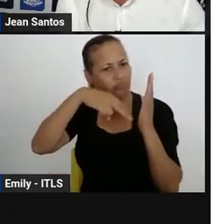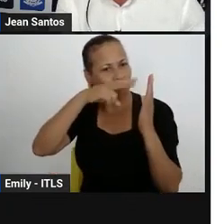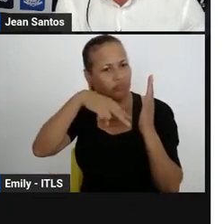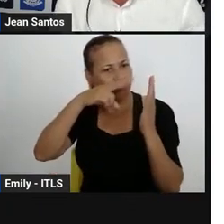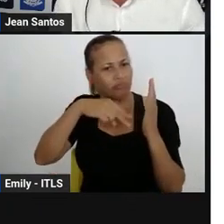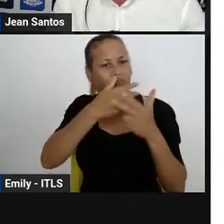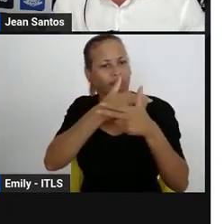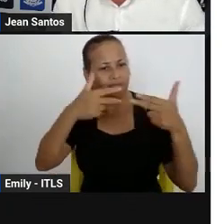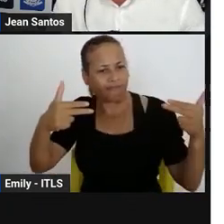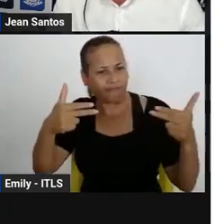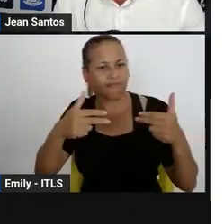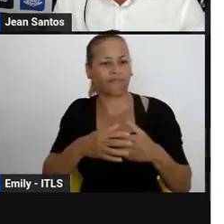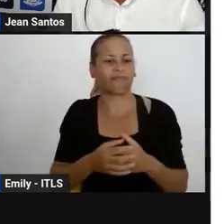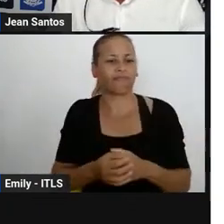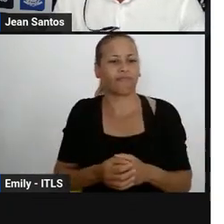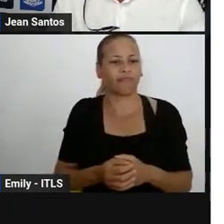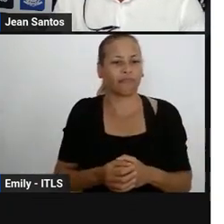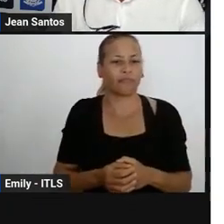Textual.